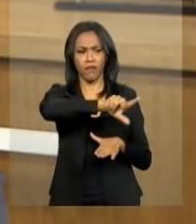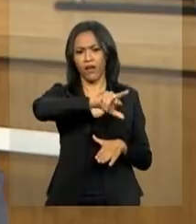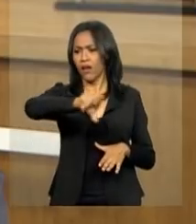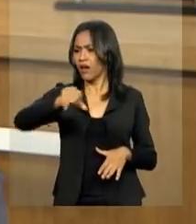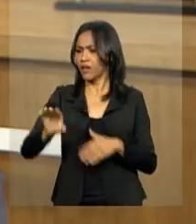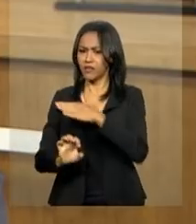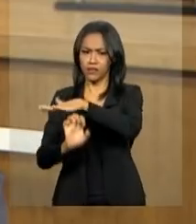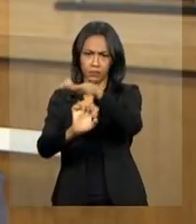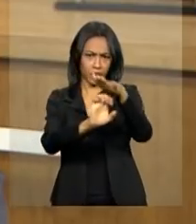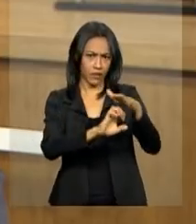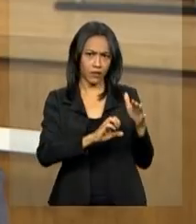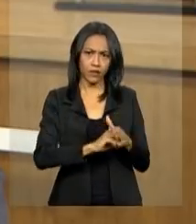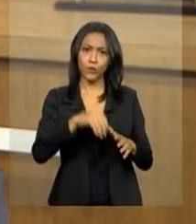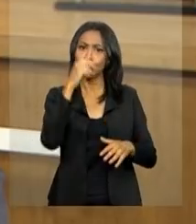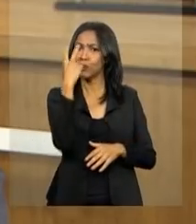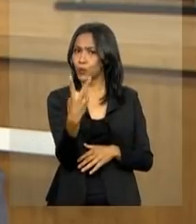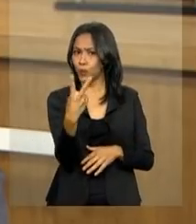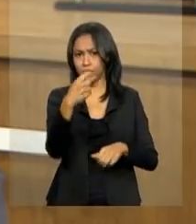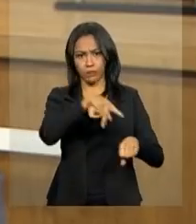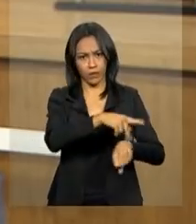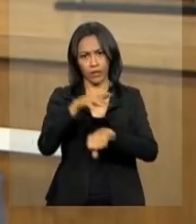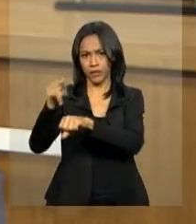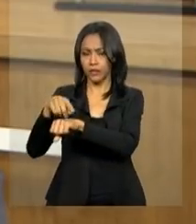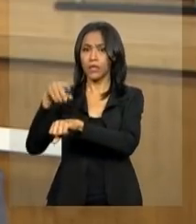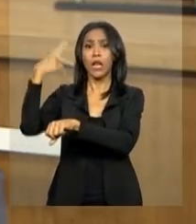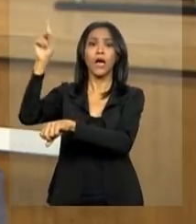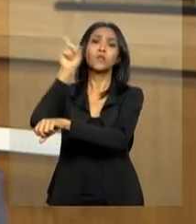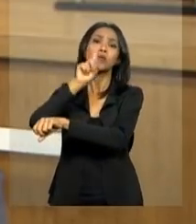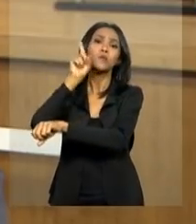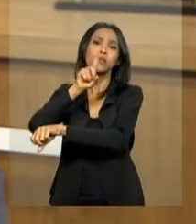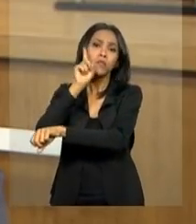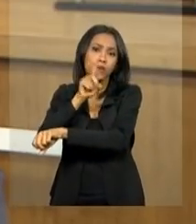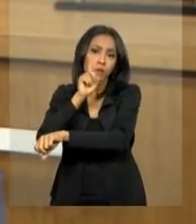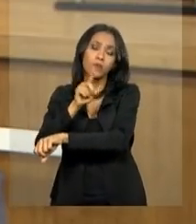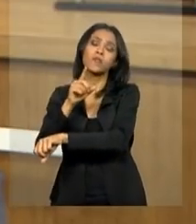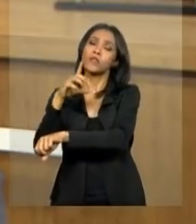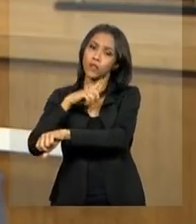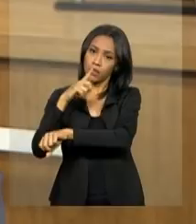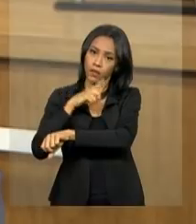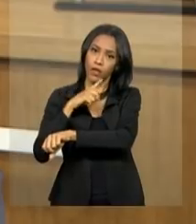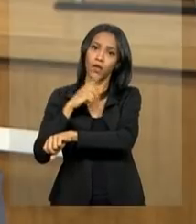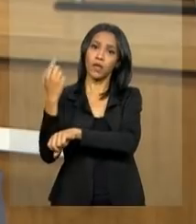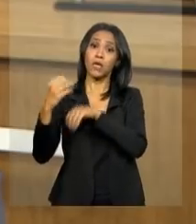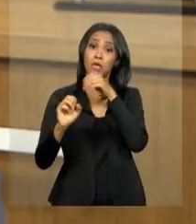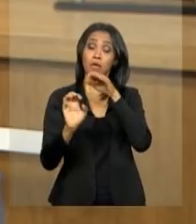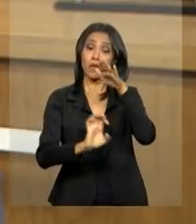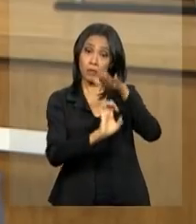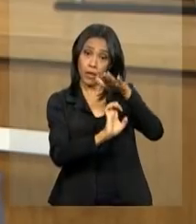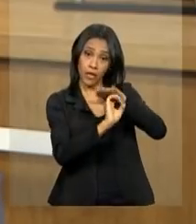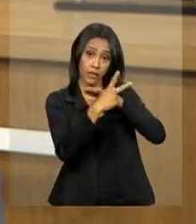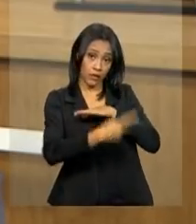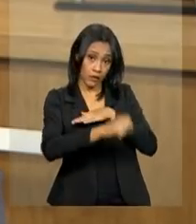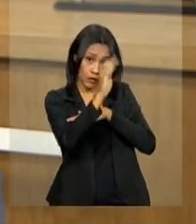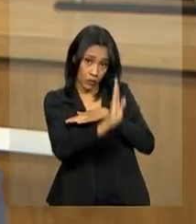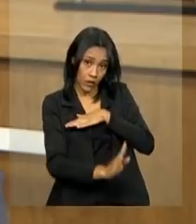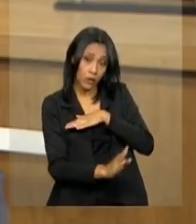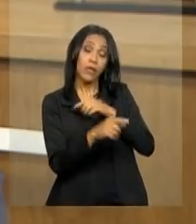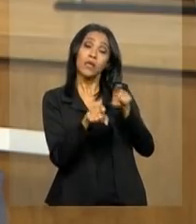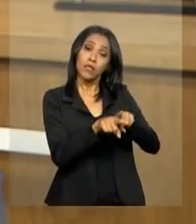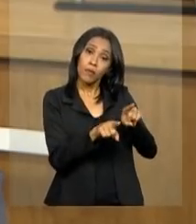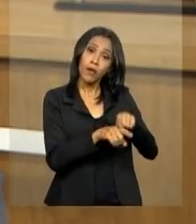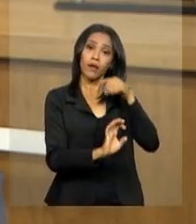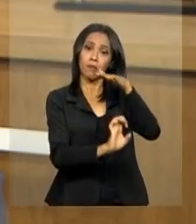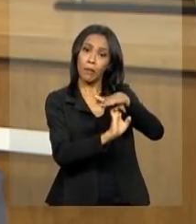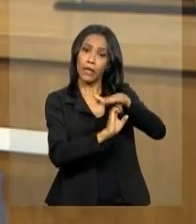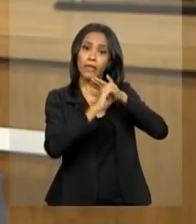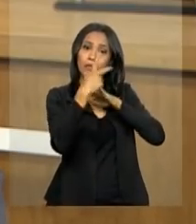atuação nos dois países. Empresas americanas que têm subsidiárias aqui no Brasil e também empresas brasileiras que têm